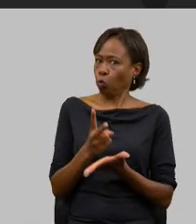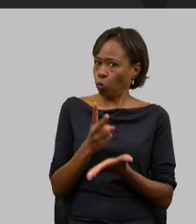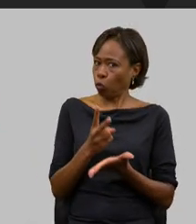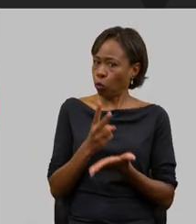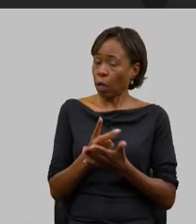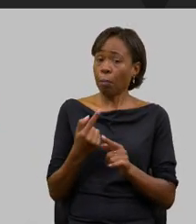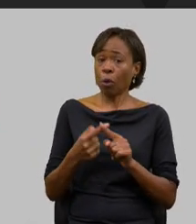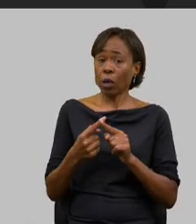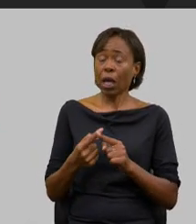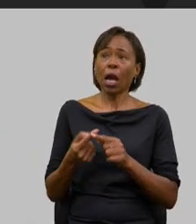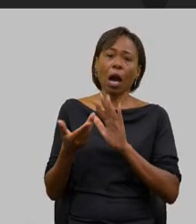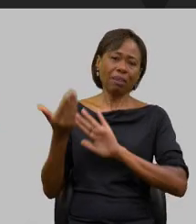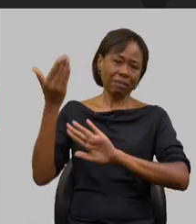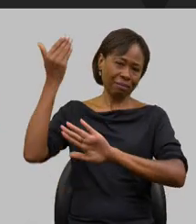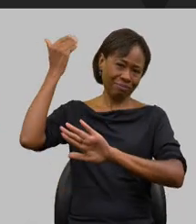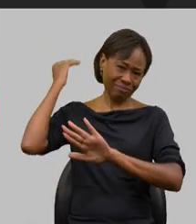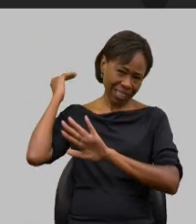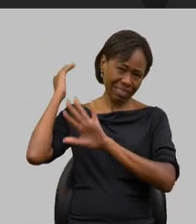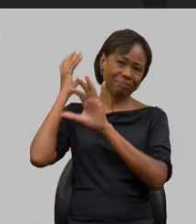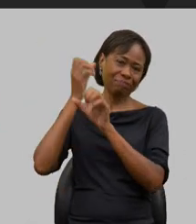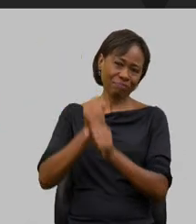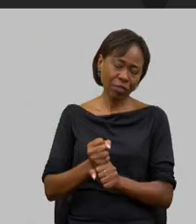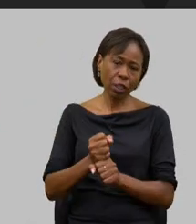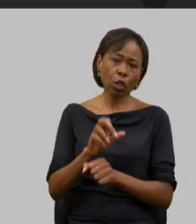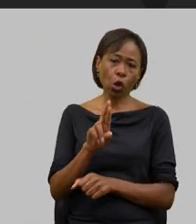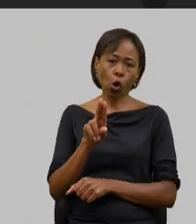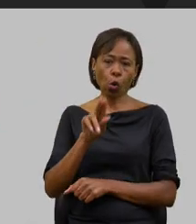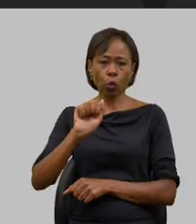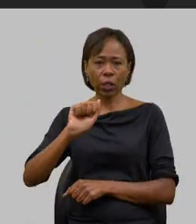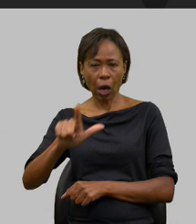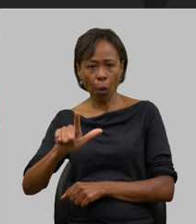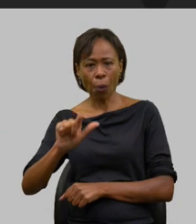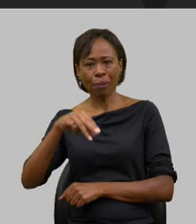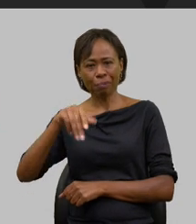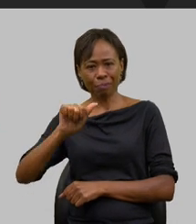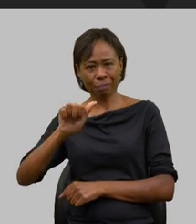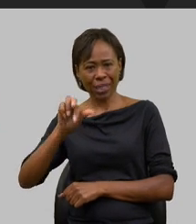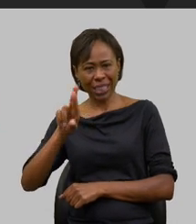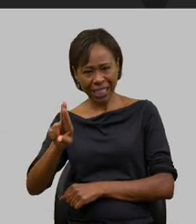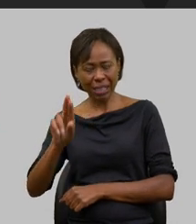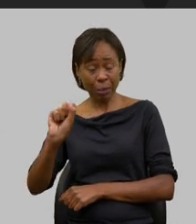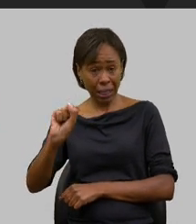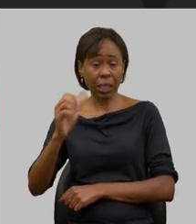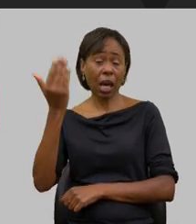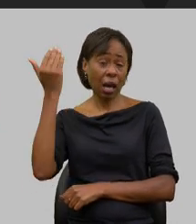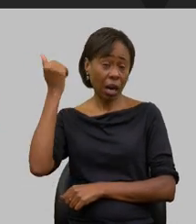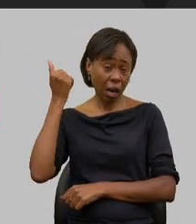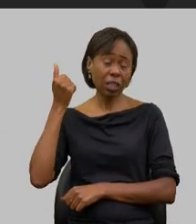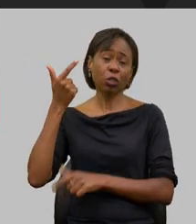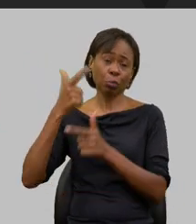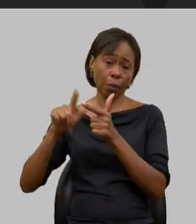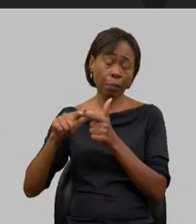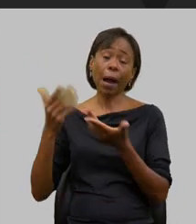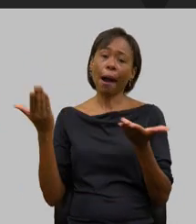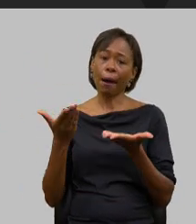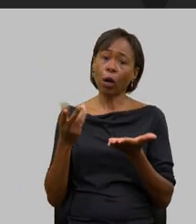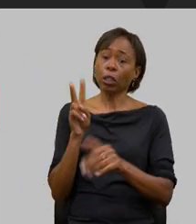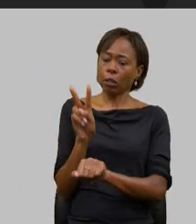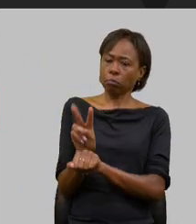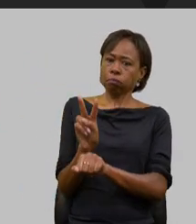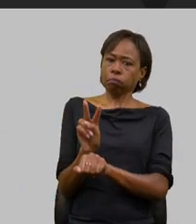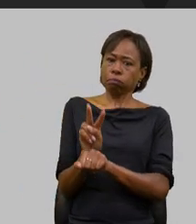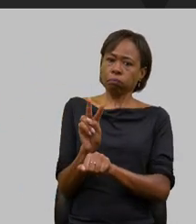herança que nós tivemos aí na extinta rural Minas e que nós estamos trabalhando com muito afinco para poder continuar mantendo essas represas